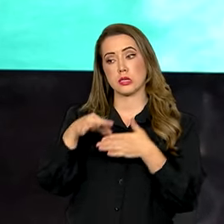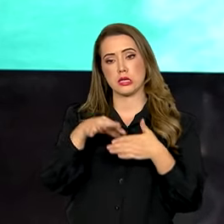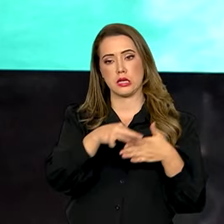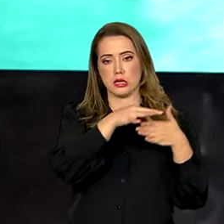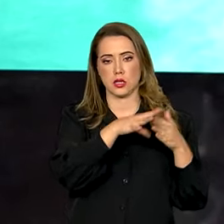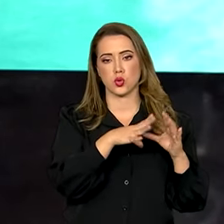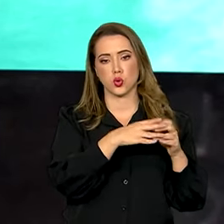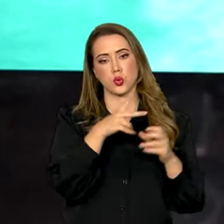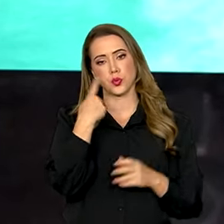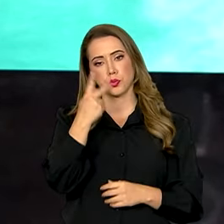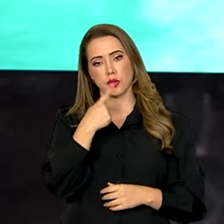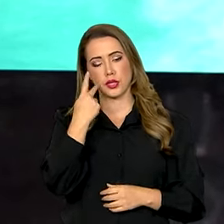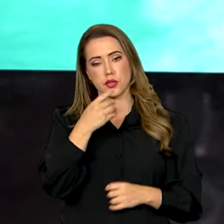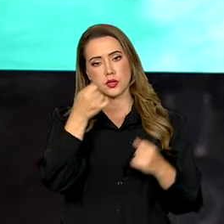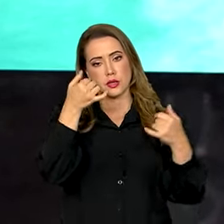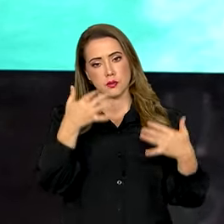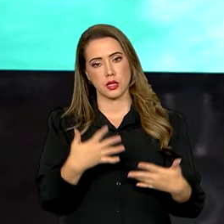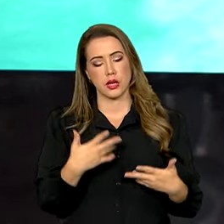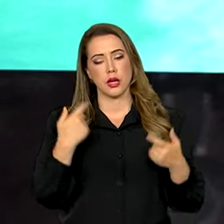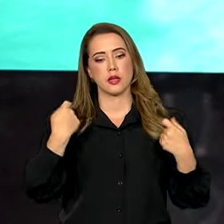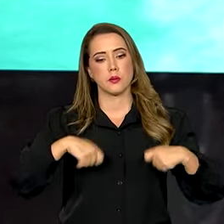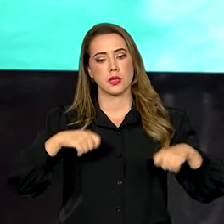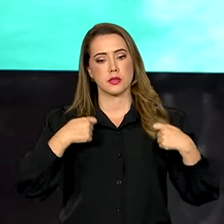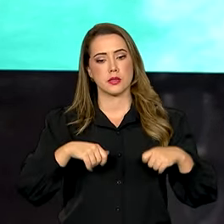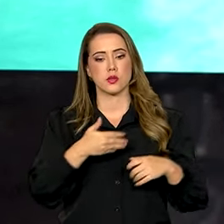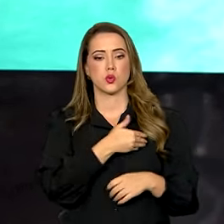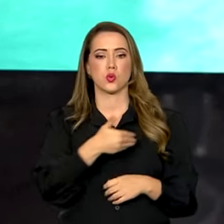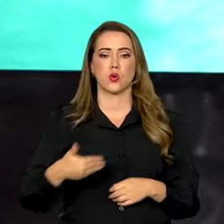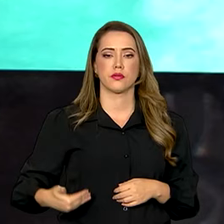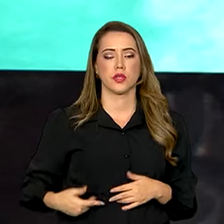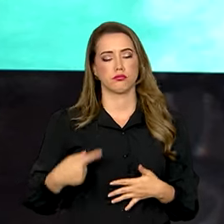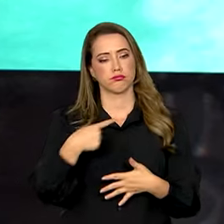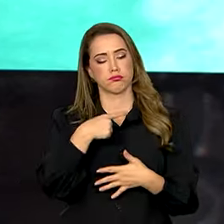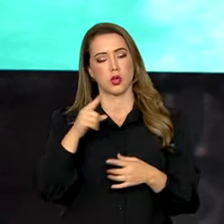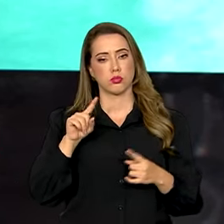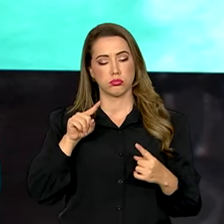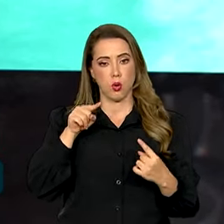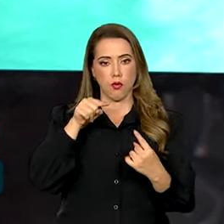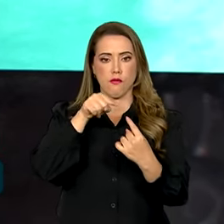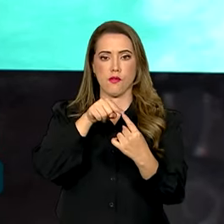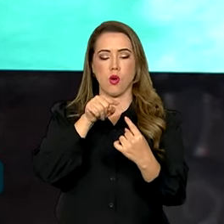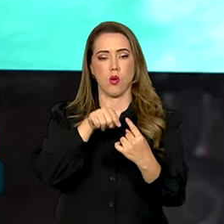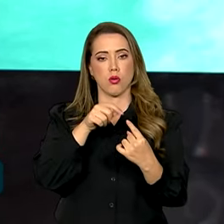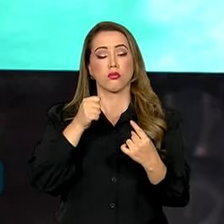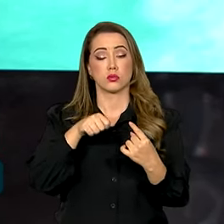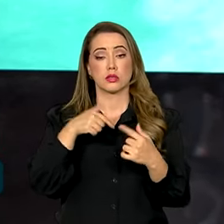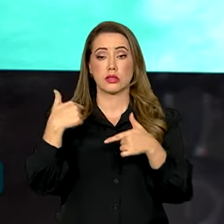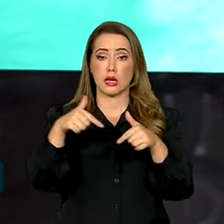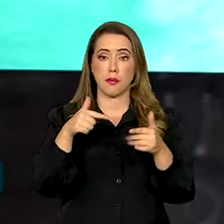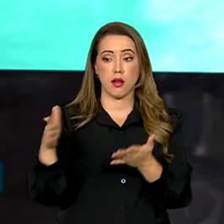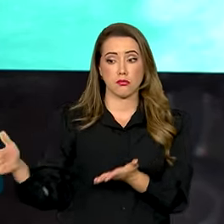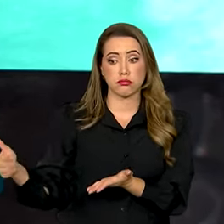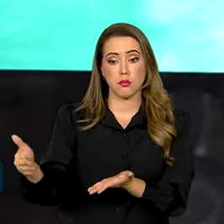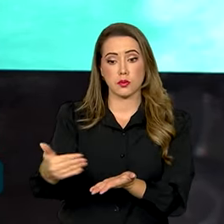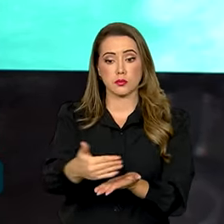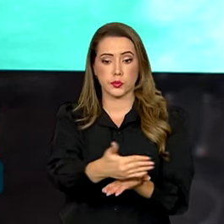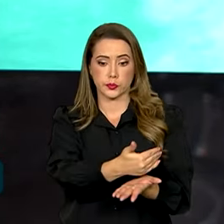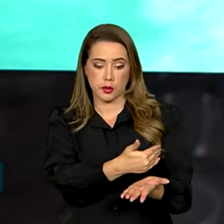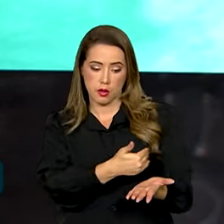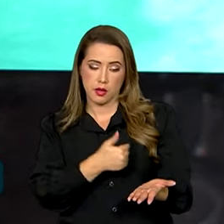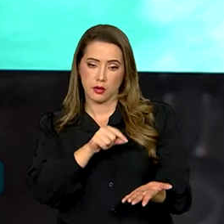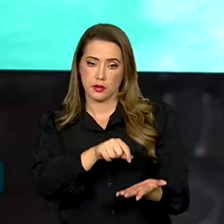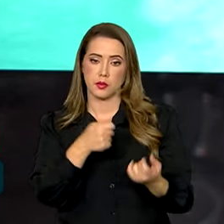da centralidade no governo, nas medidas que ampliam a arrecadação, que consolidam o esforço